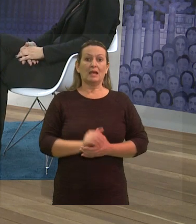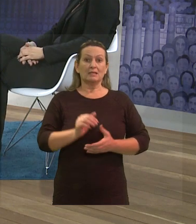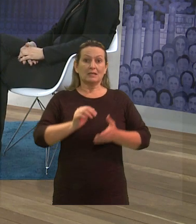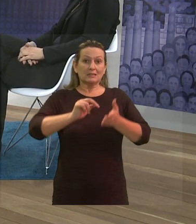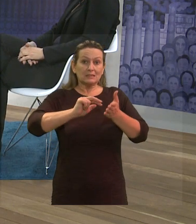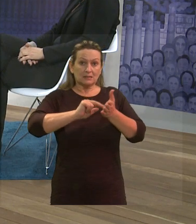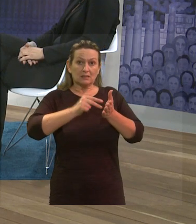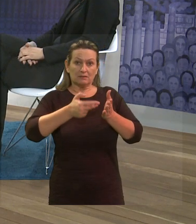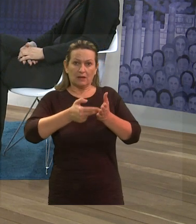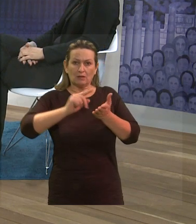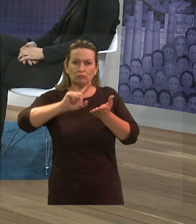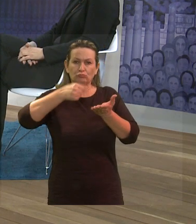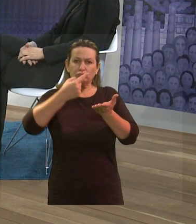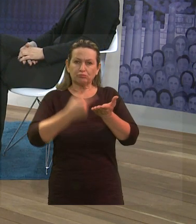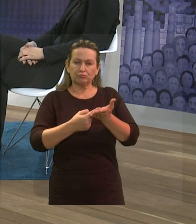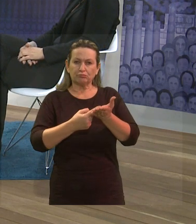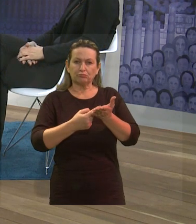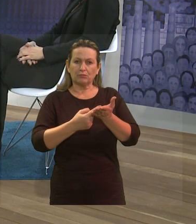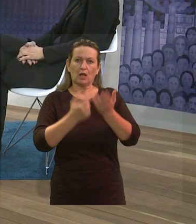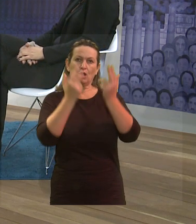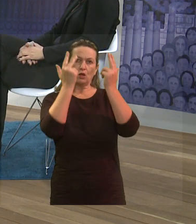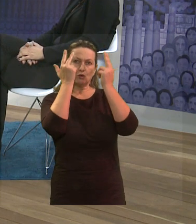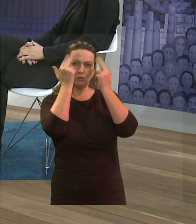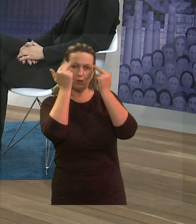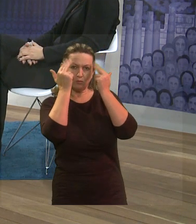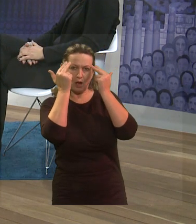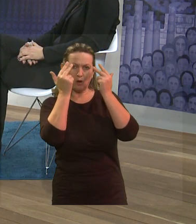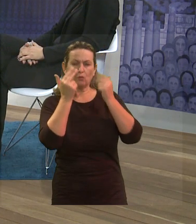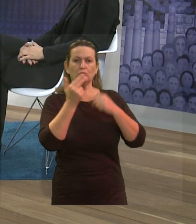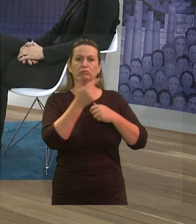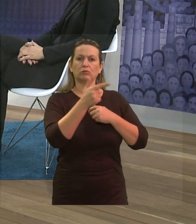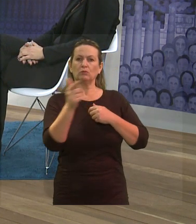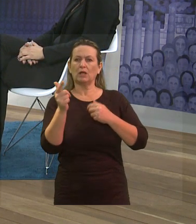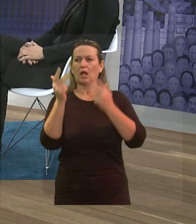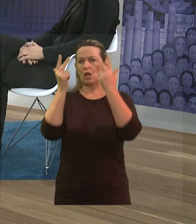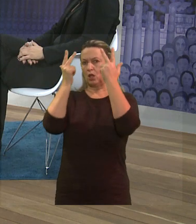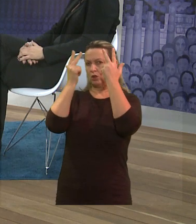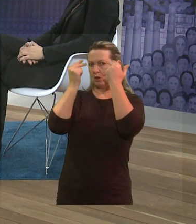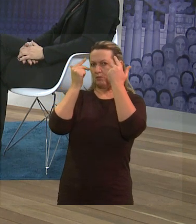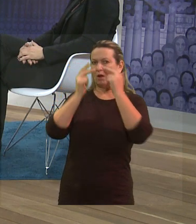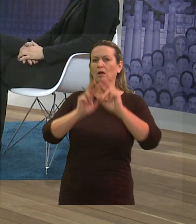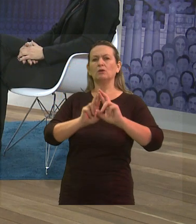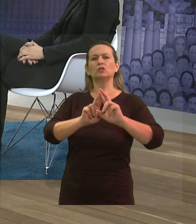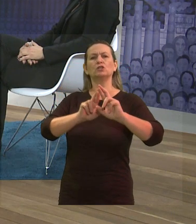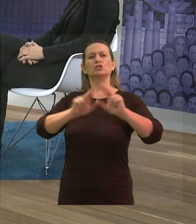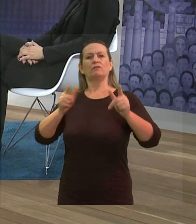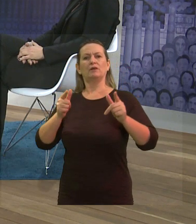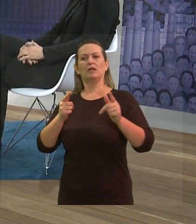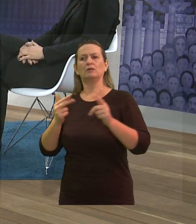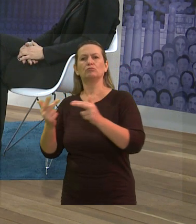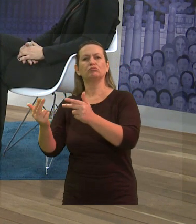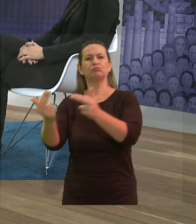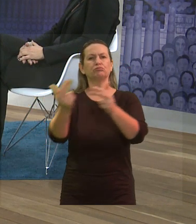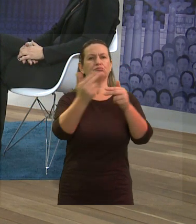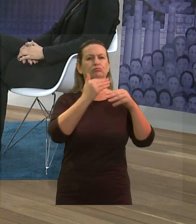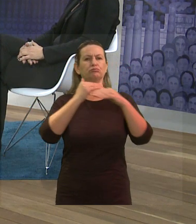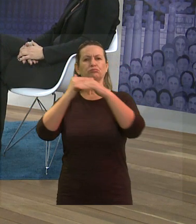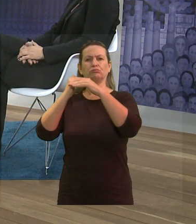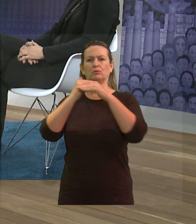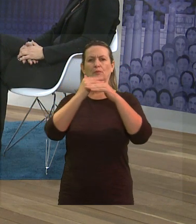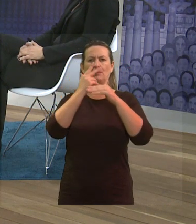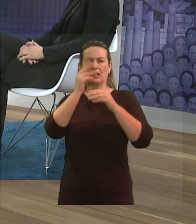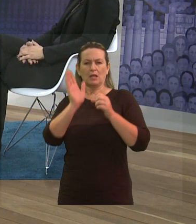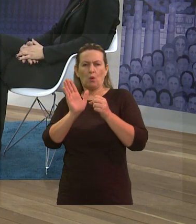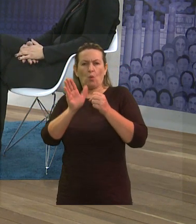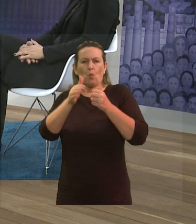normalidade e anormalidade, aquilo que foge do comum, isso esconde essa